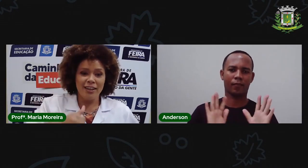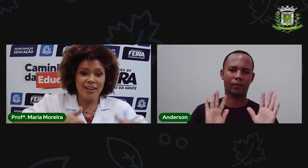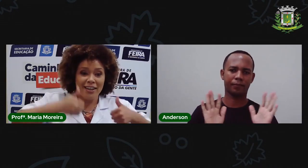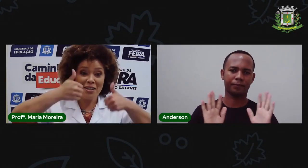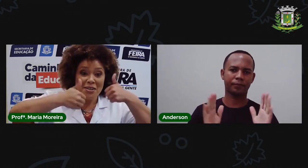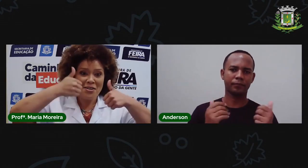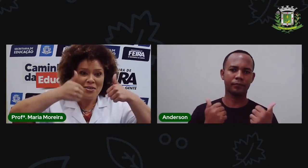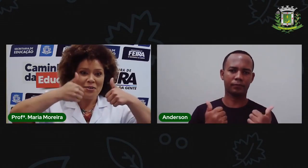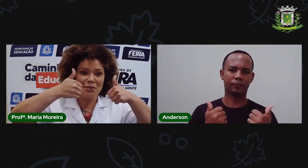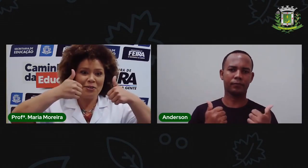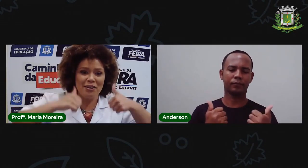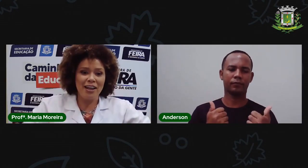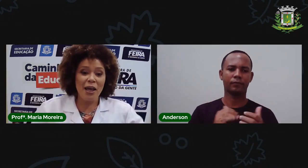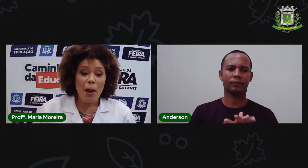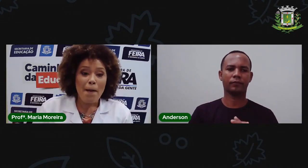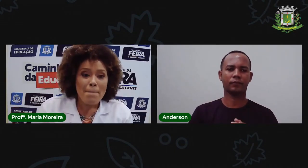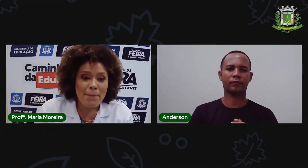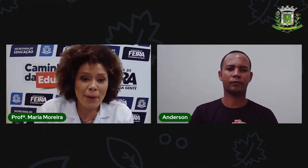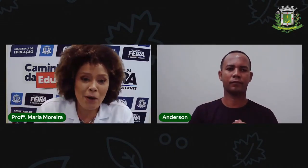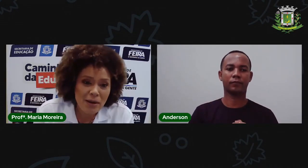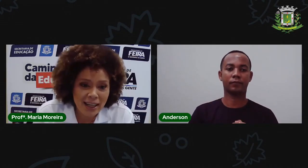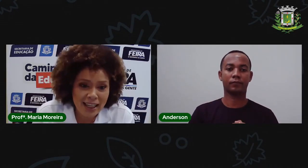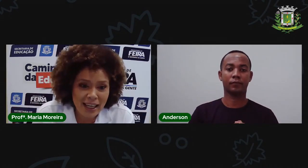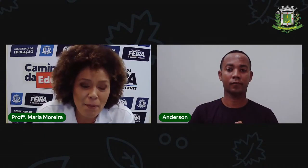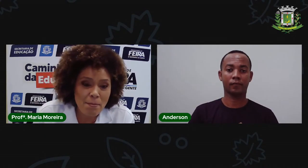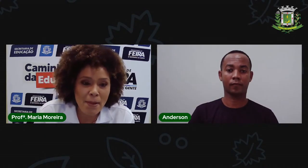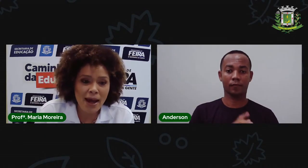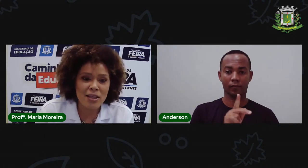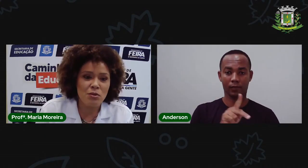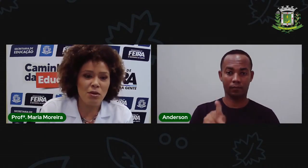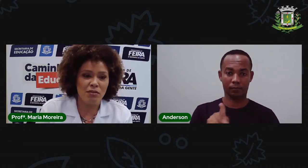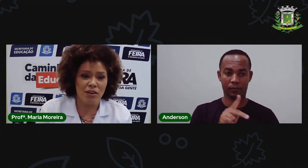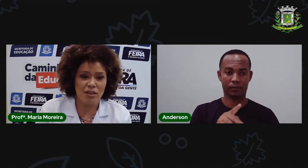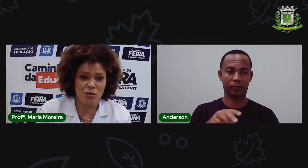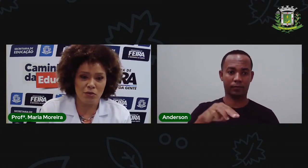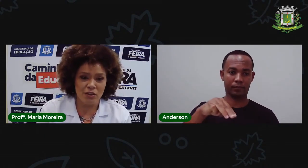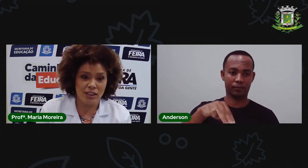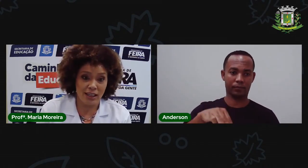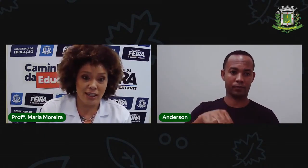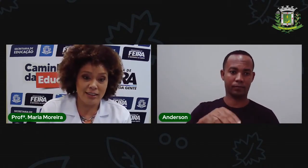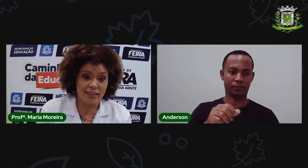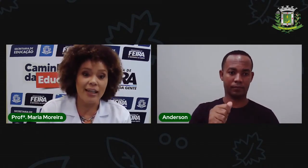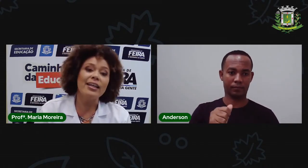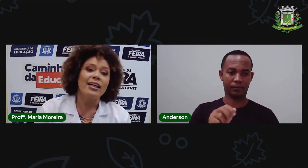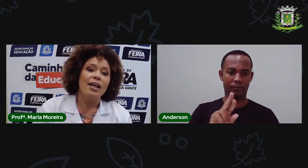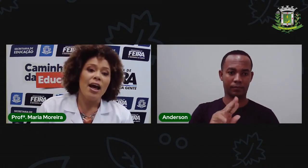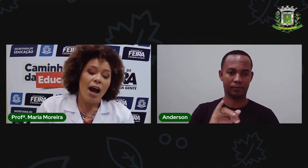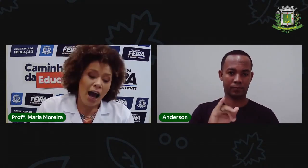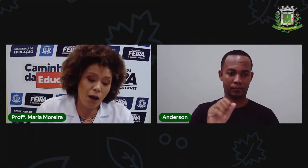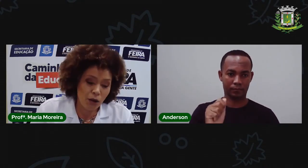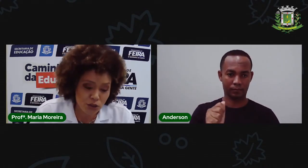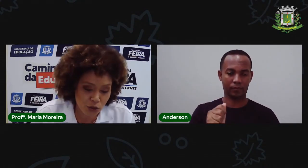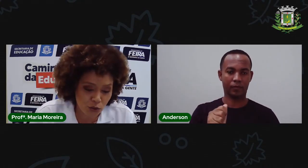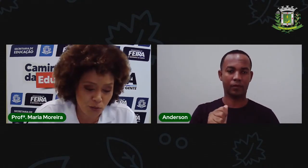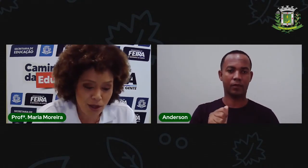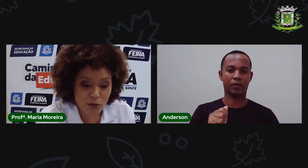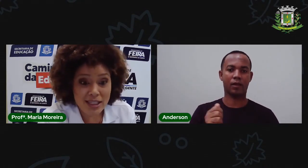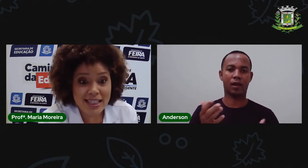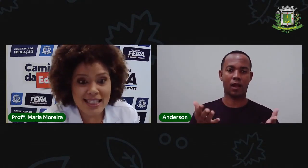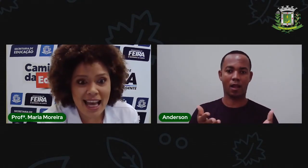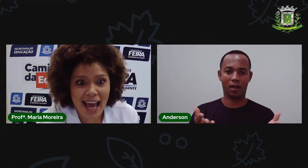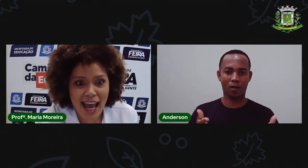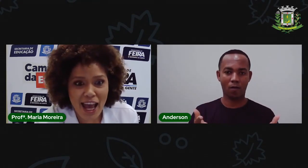Oi, tudo bem? Pró-Maria, mais uma vez com vocês, né? Aula de